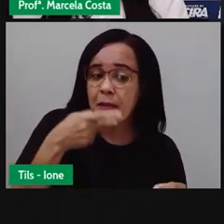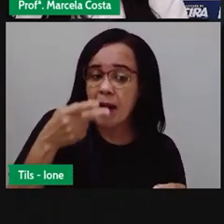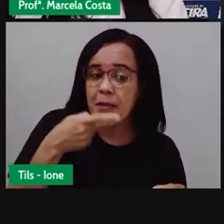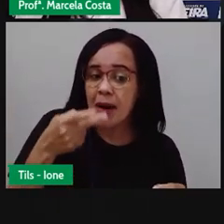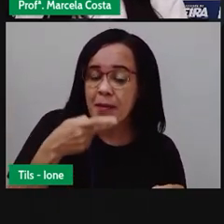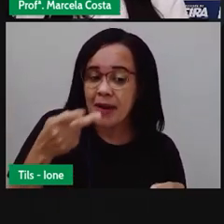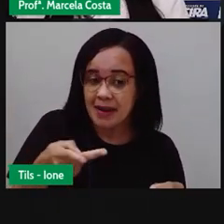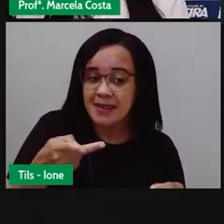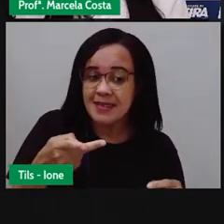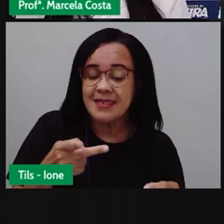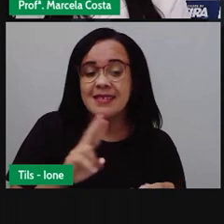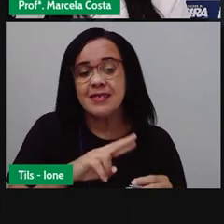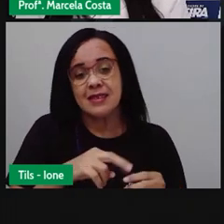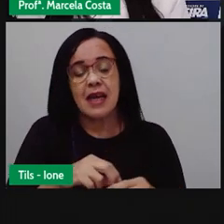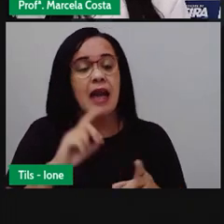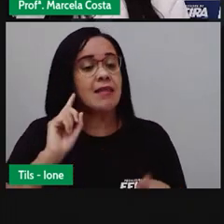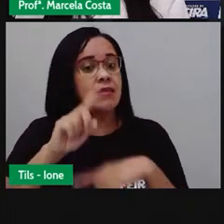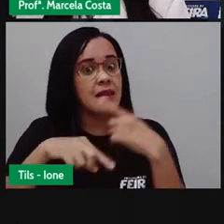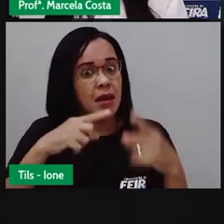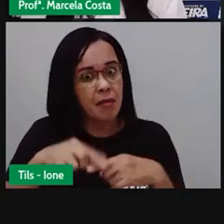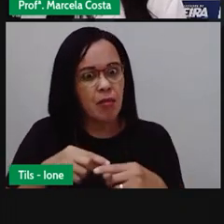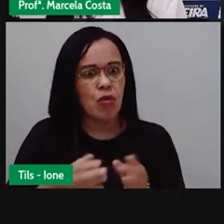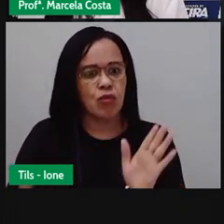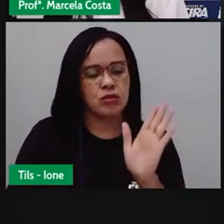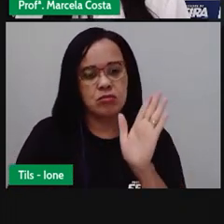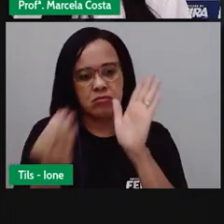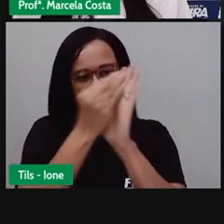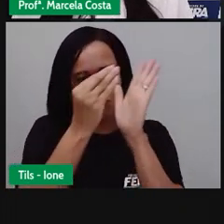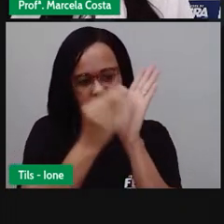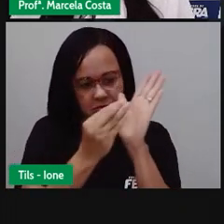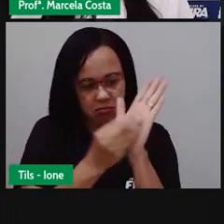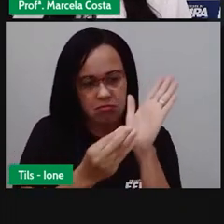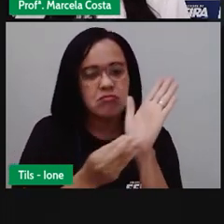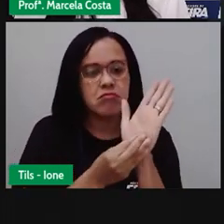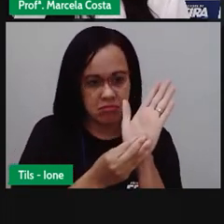para que você tenha o registro. Saiba